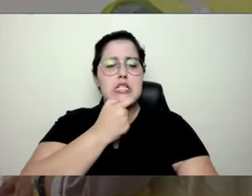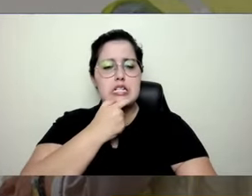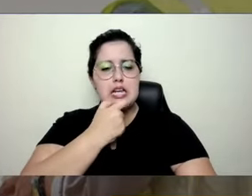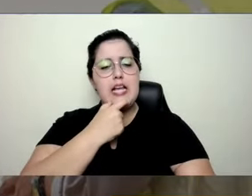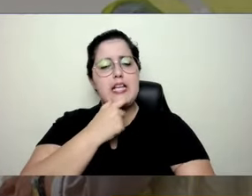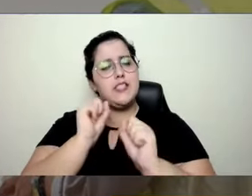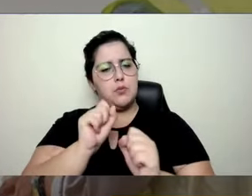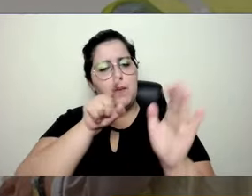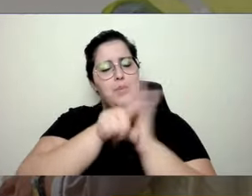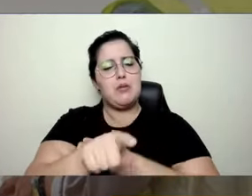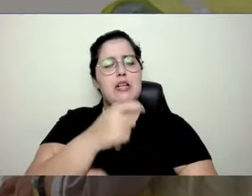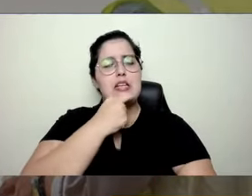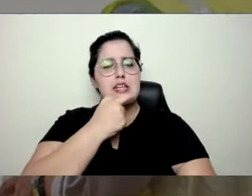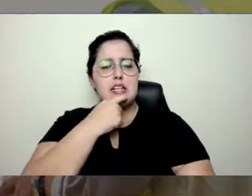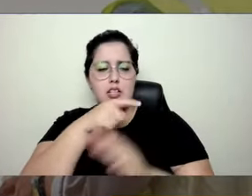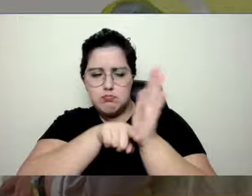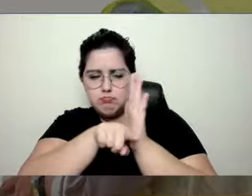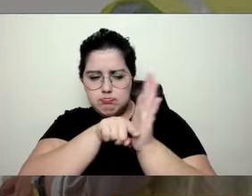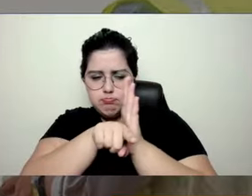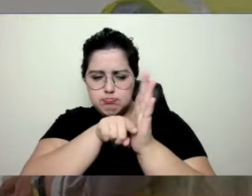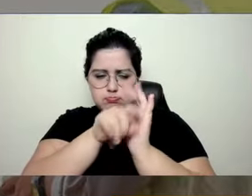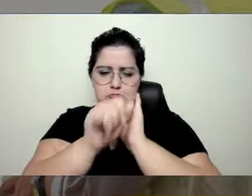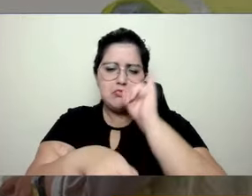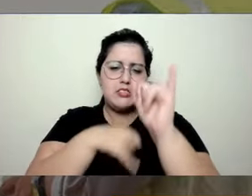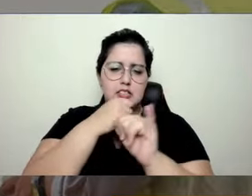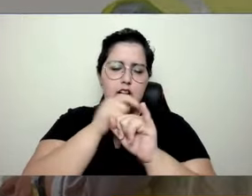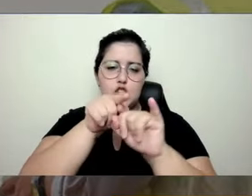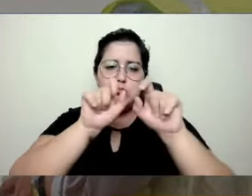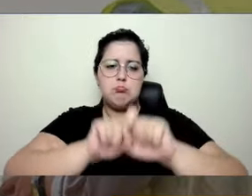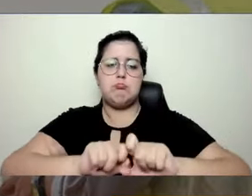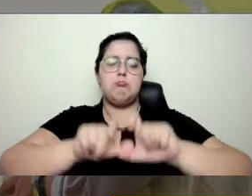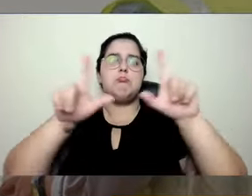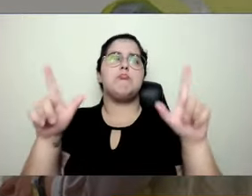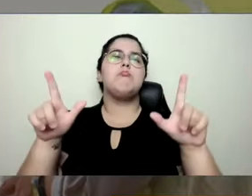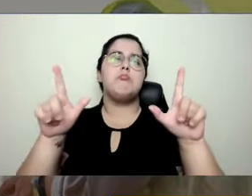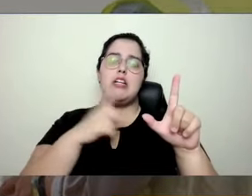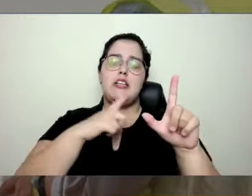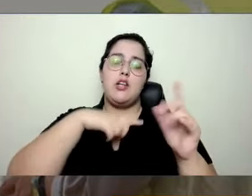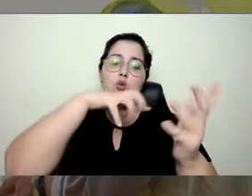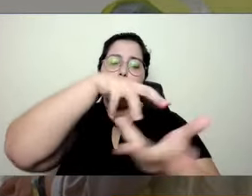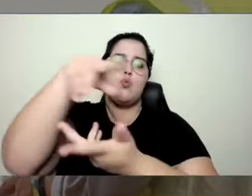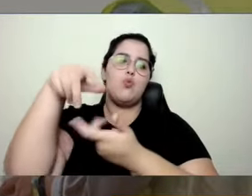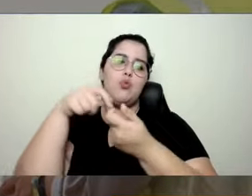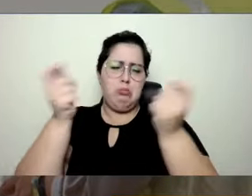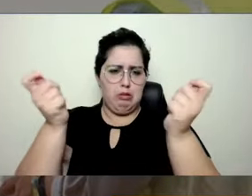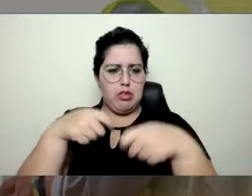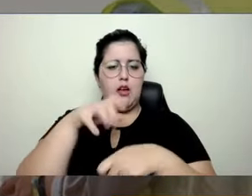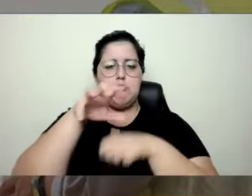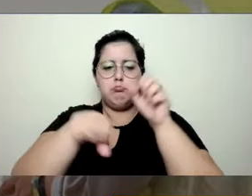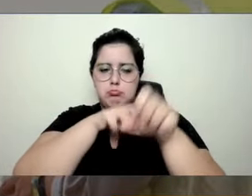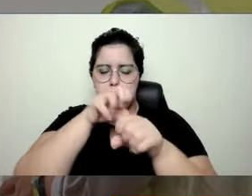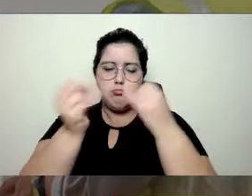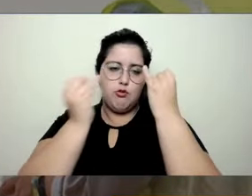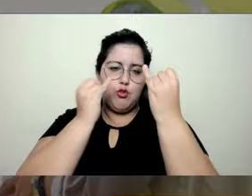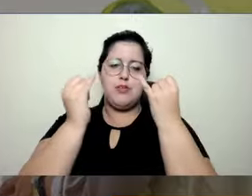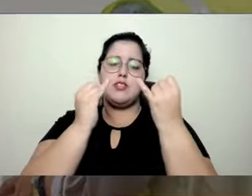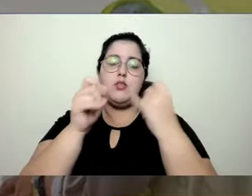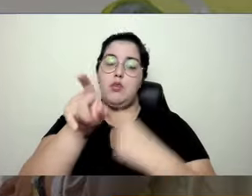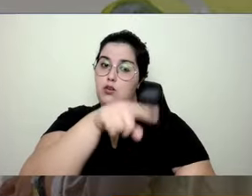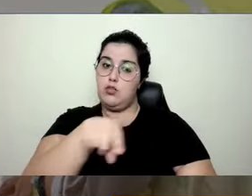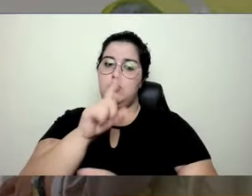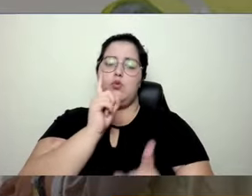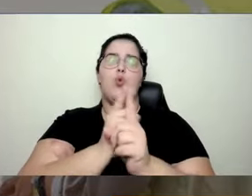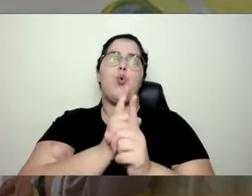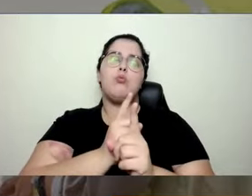inglês e explora a internet para ver o que as pessoas estão fazendo ao redor do mundo. e aí, com certeza, vocês vão encontrar